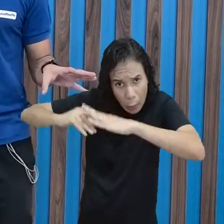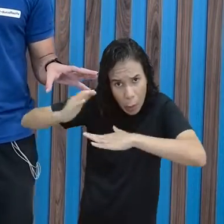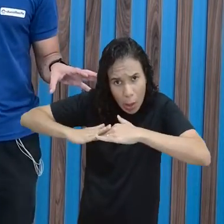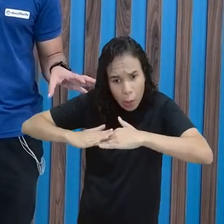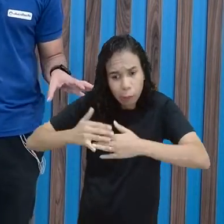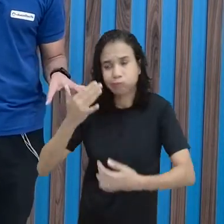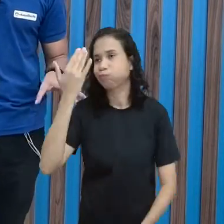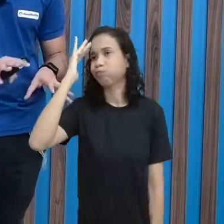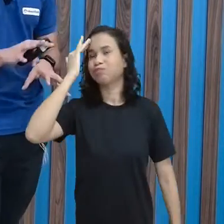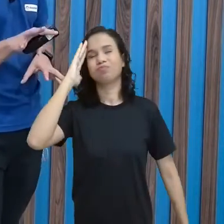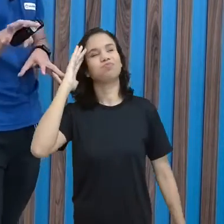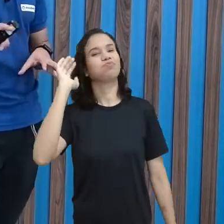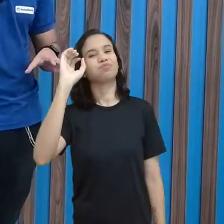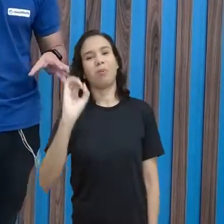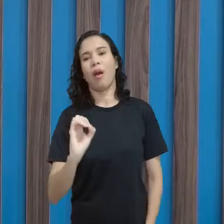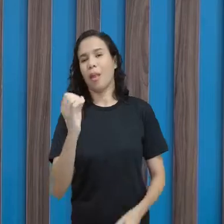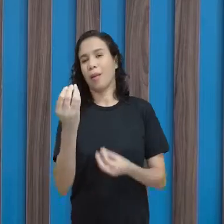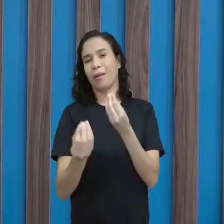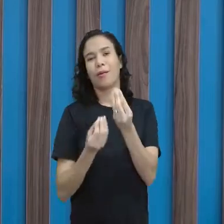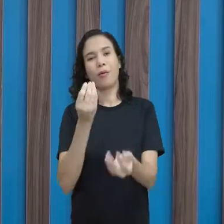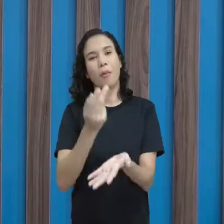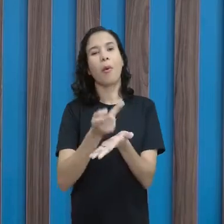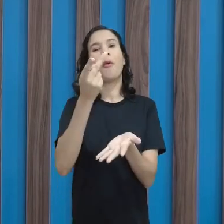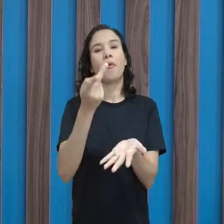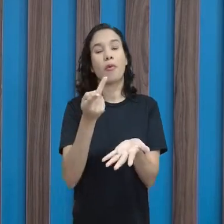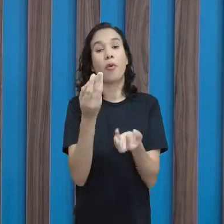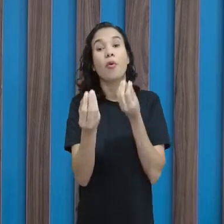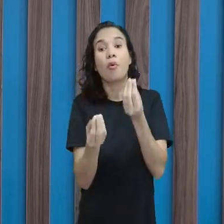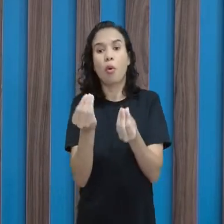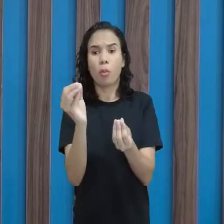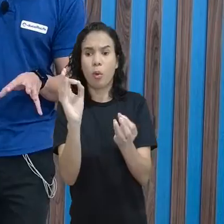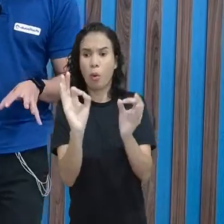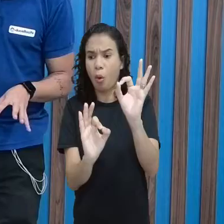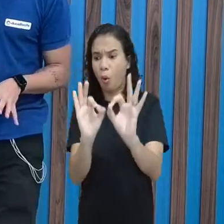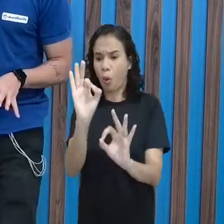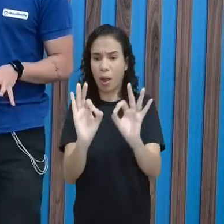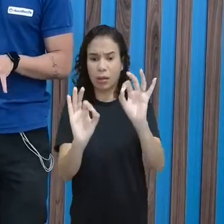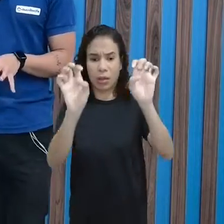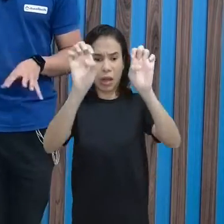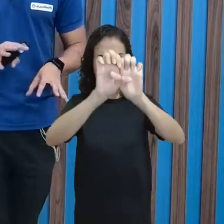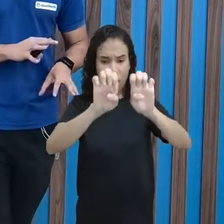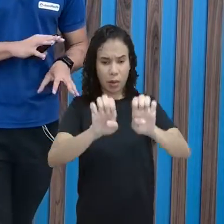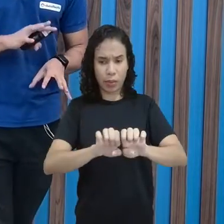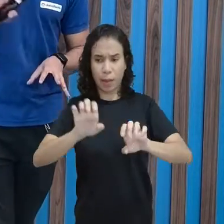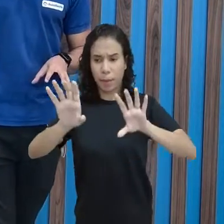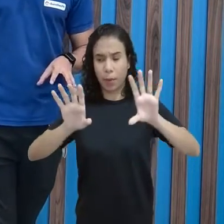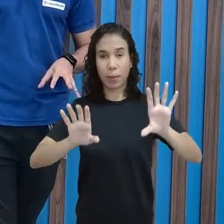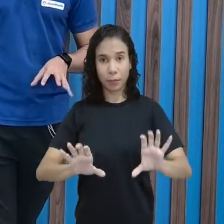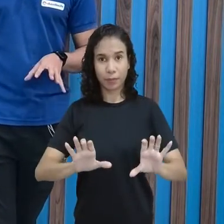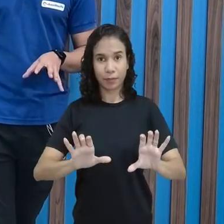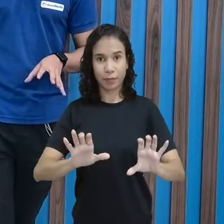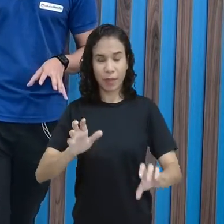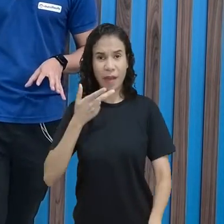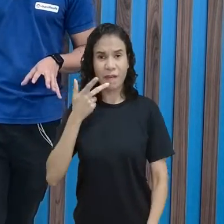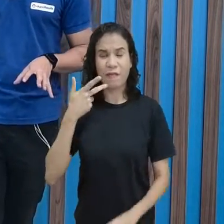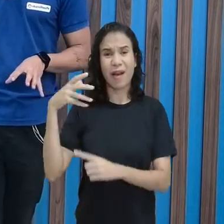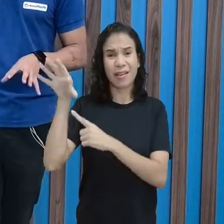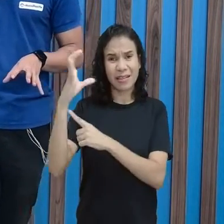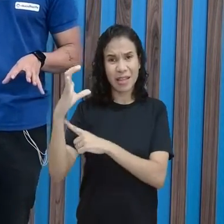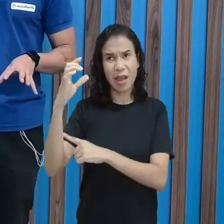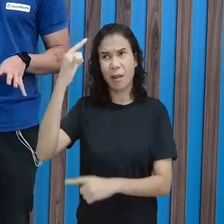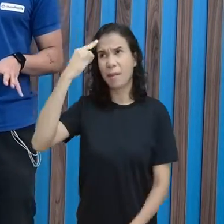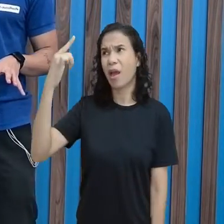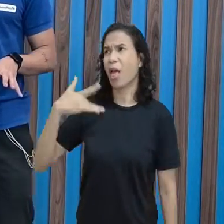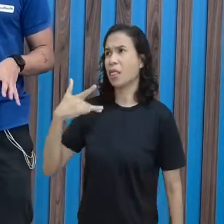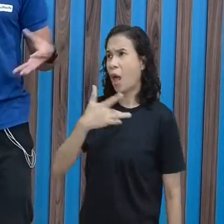muita coisa. Verdade. O acontece? A gente não conseguiria nem organizar também muita coisa. Então, todo mundo fala de ciência e pensa logo na área de